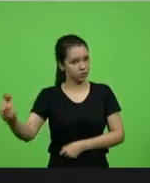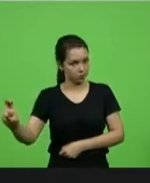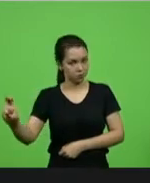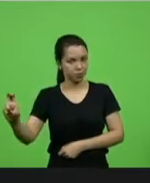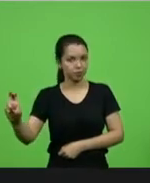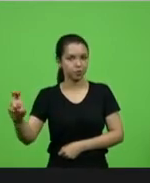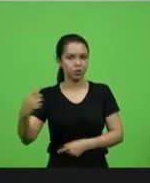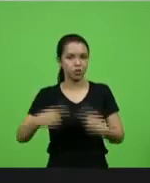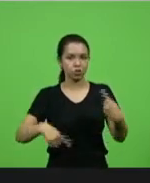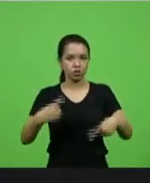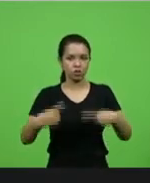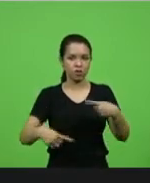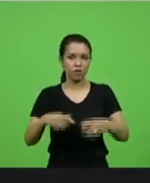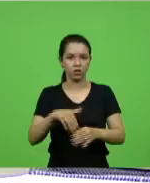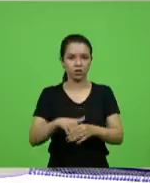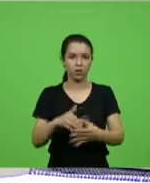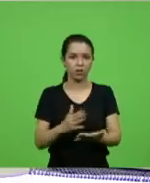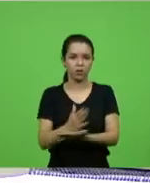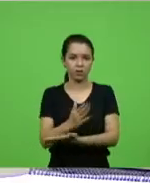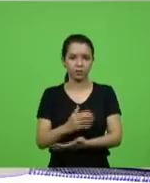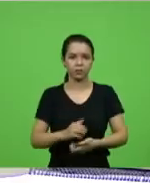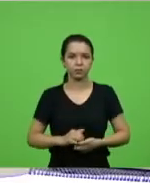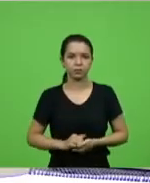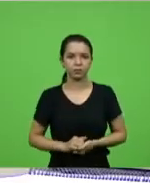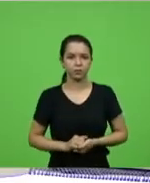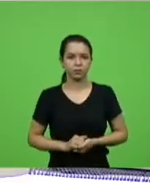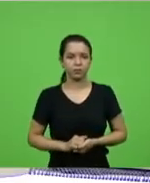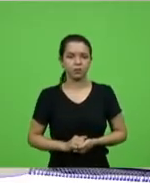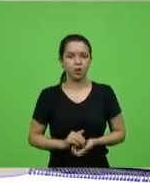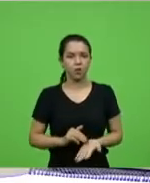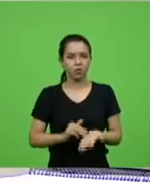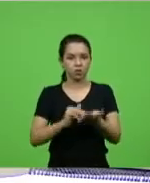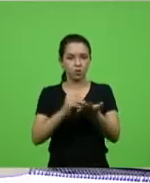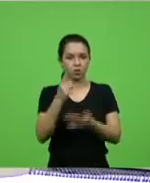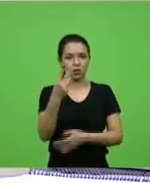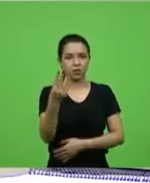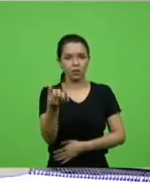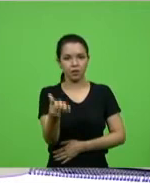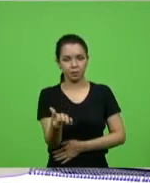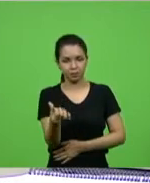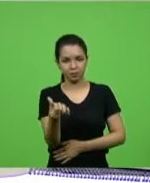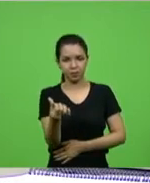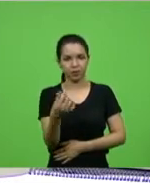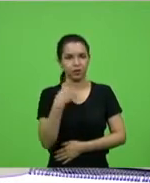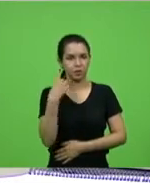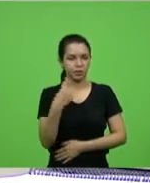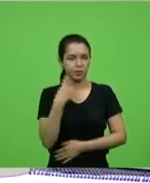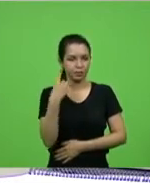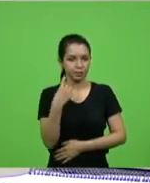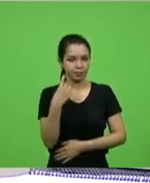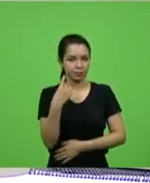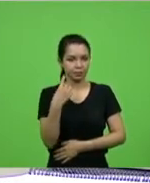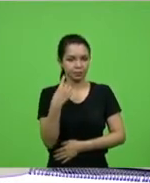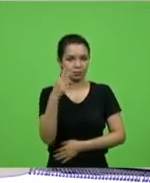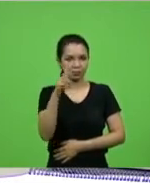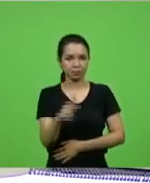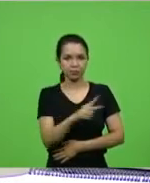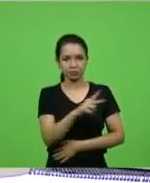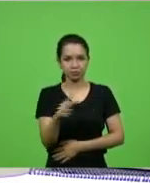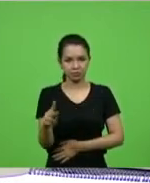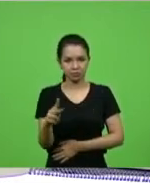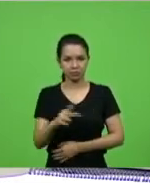em votação, aprovado. Moção de número 136, deputado Padre Pedro